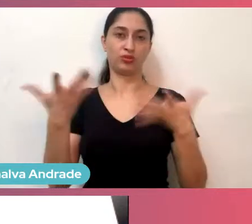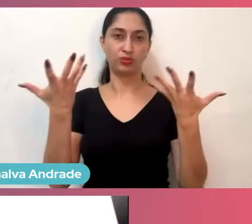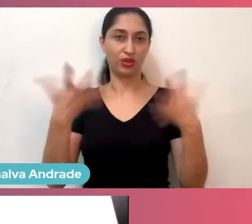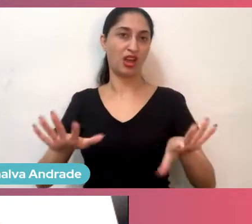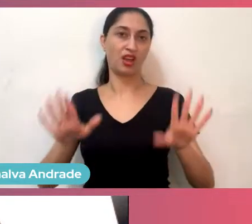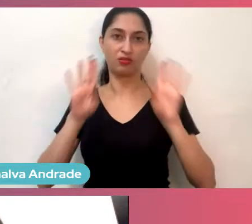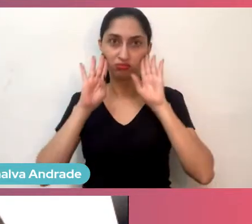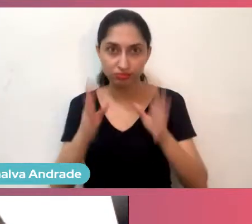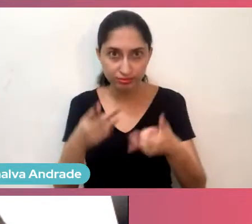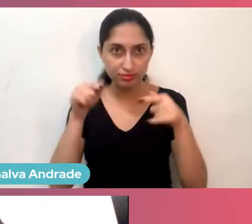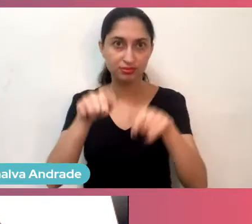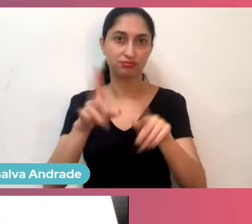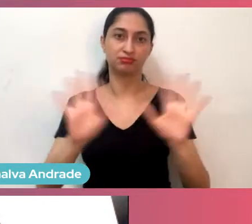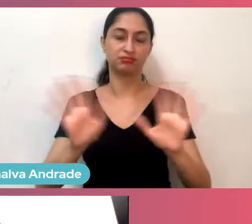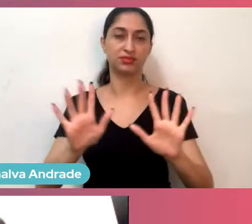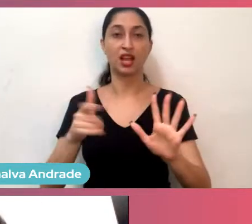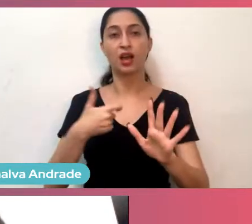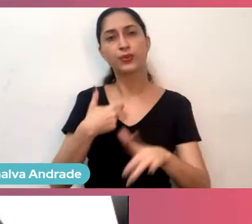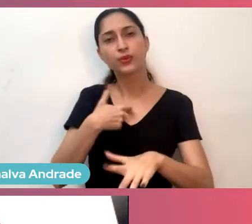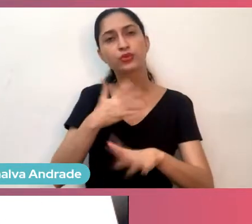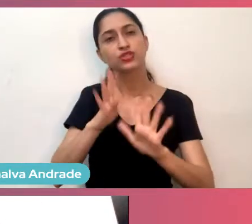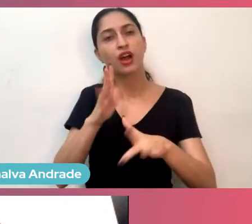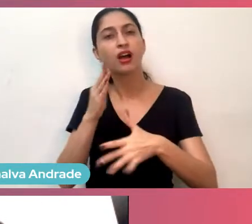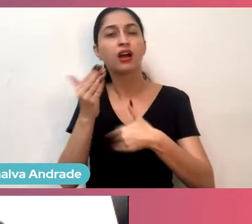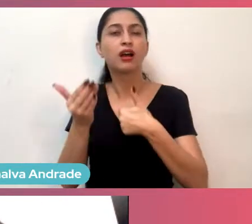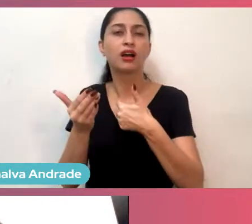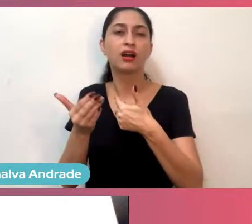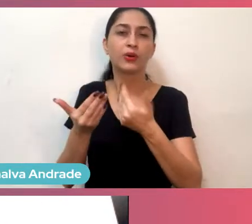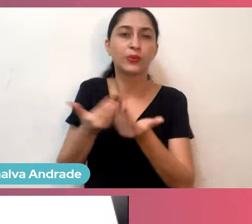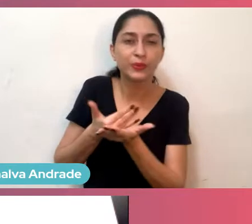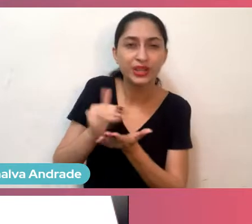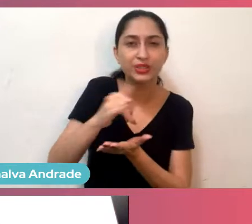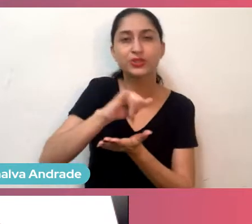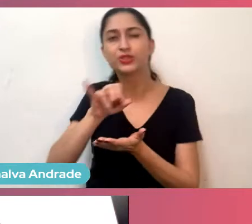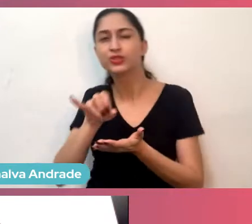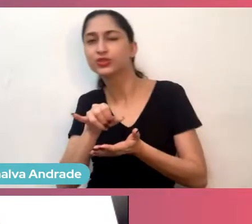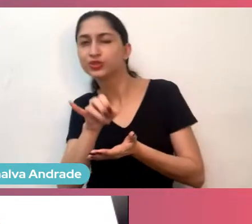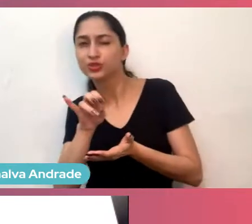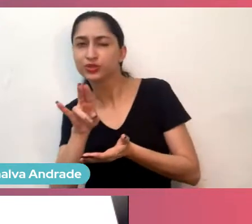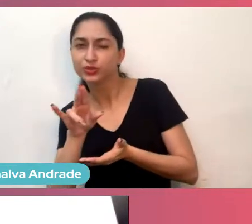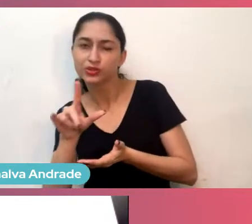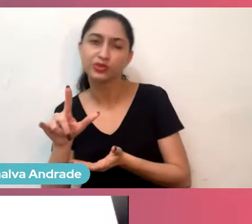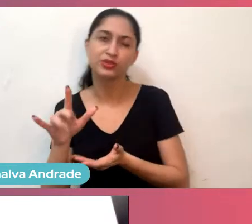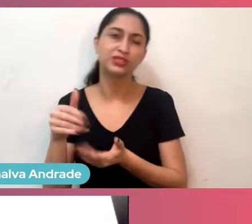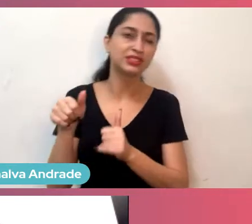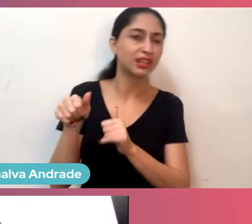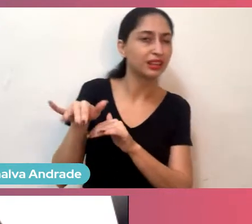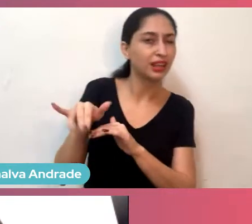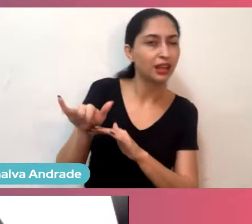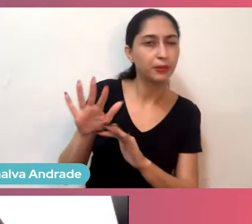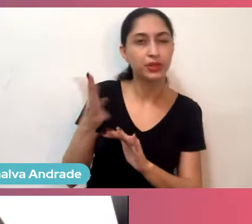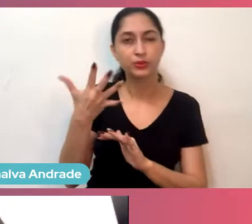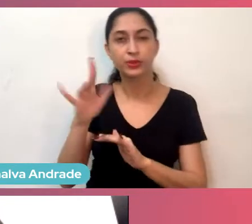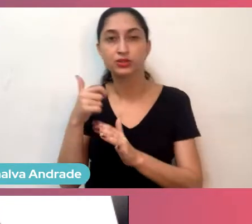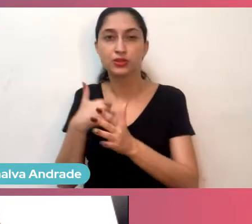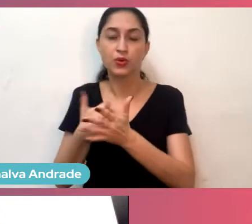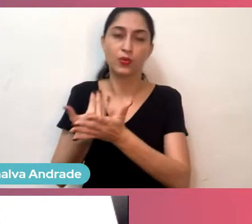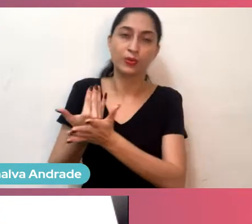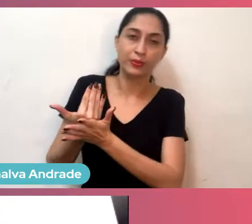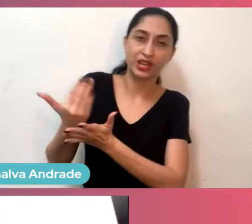mundo e estou lá aí nesse namoro desde junho, né, sem agosto de 2020